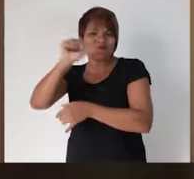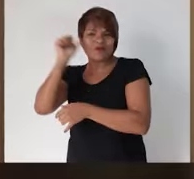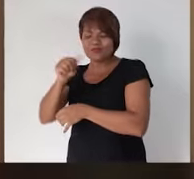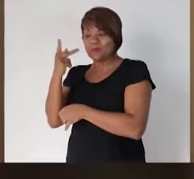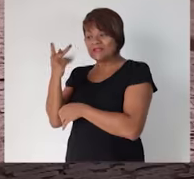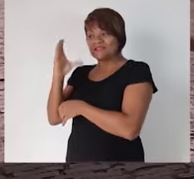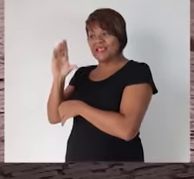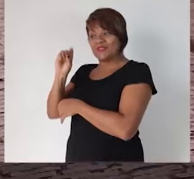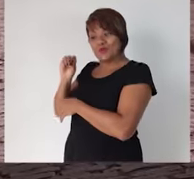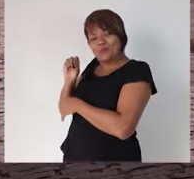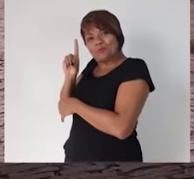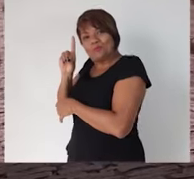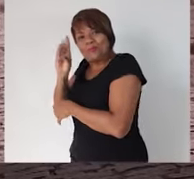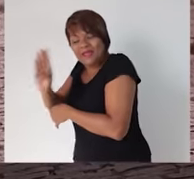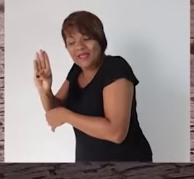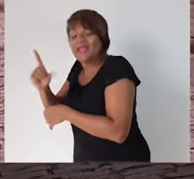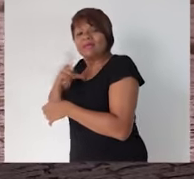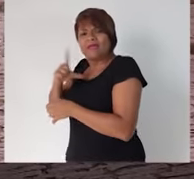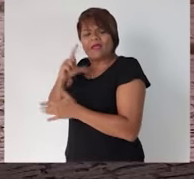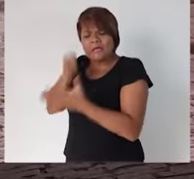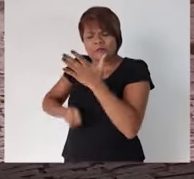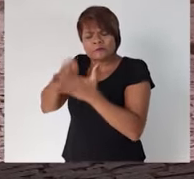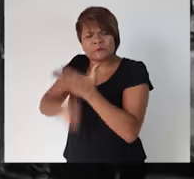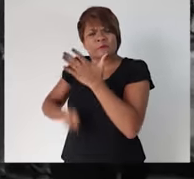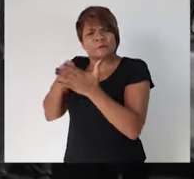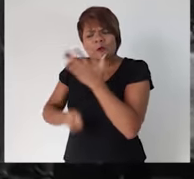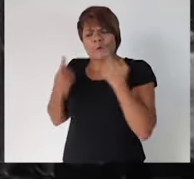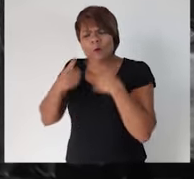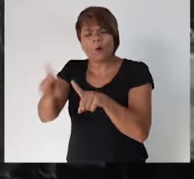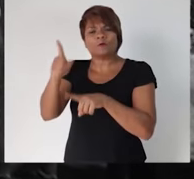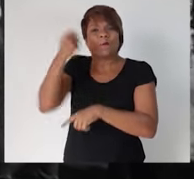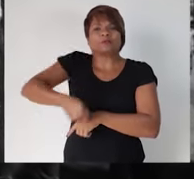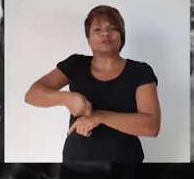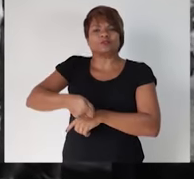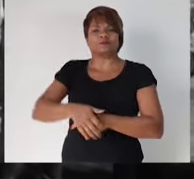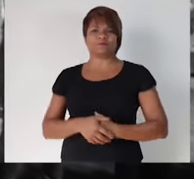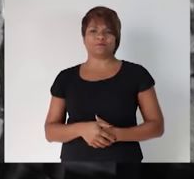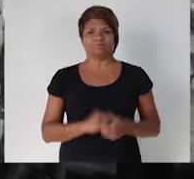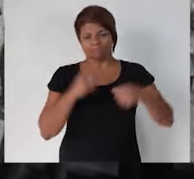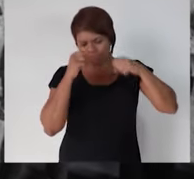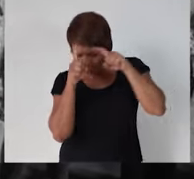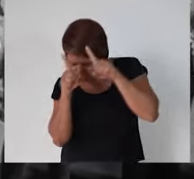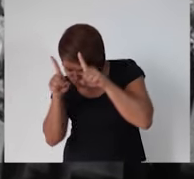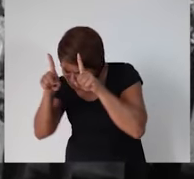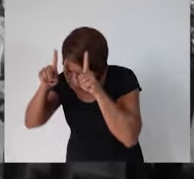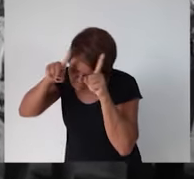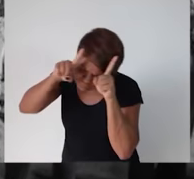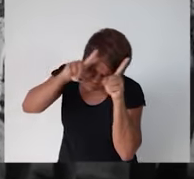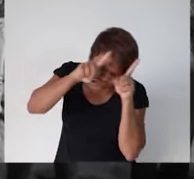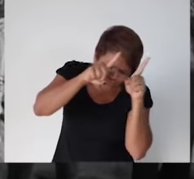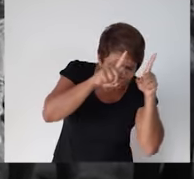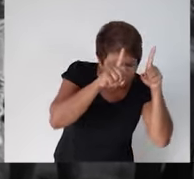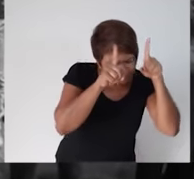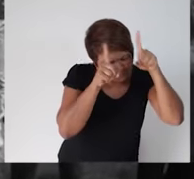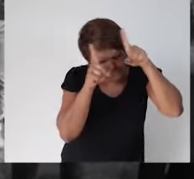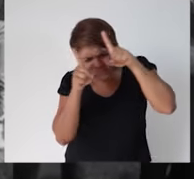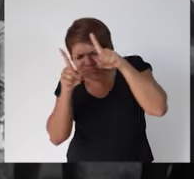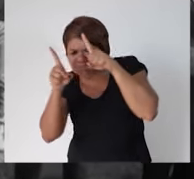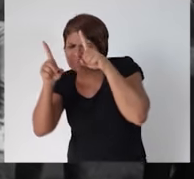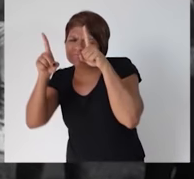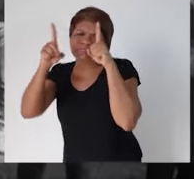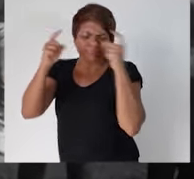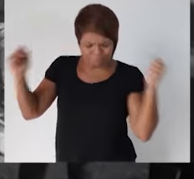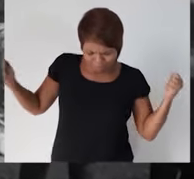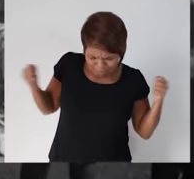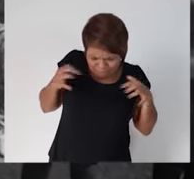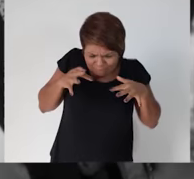Mulher do PCdoB, que nos ajuda a combater o machismo. É boi, meu batalhão não se